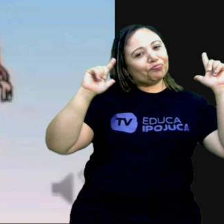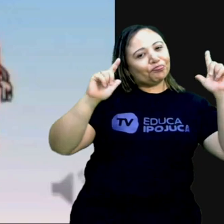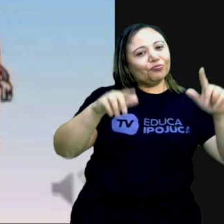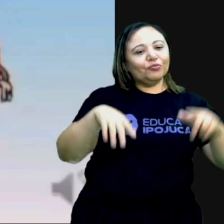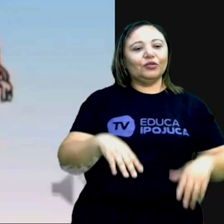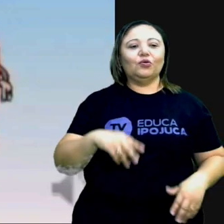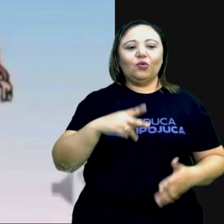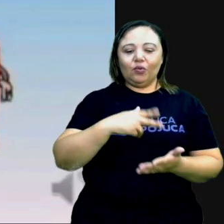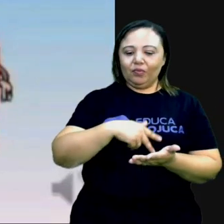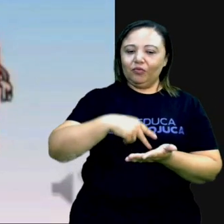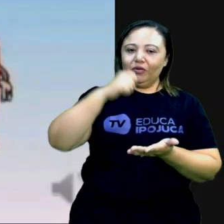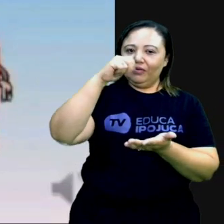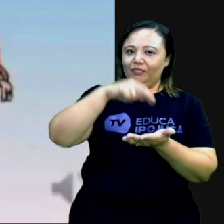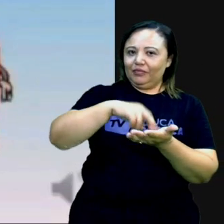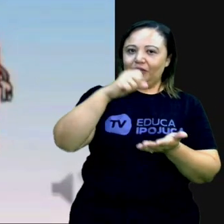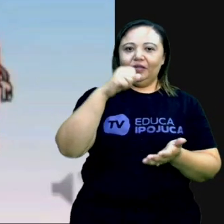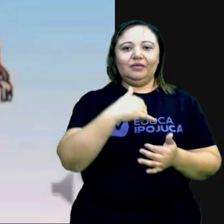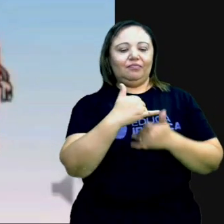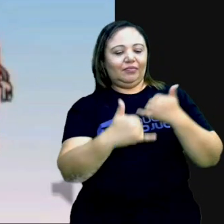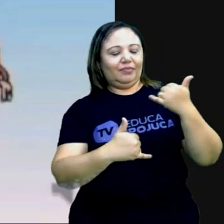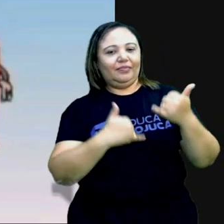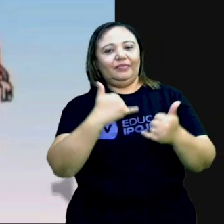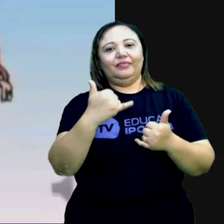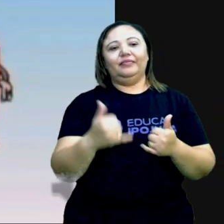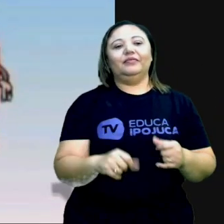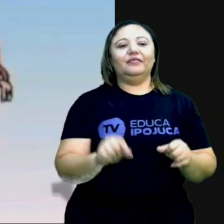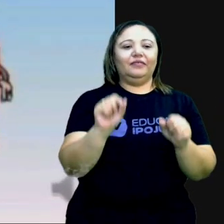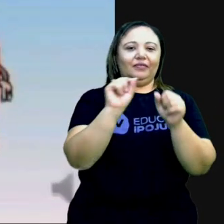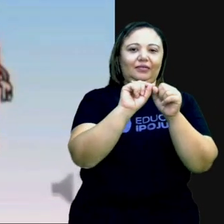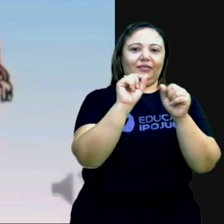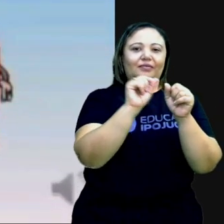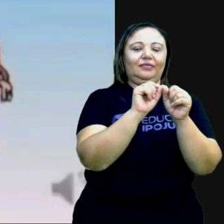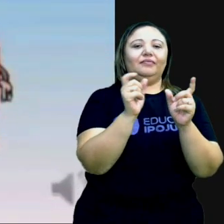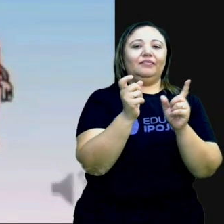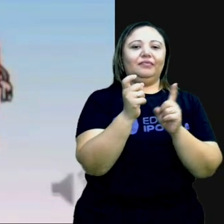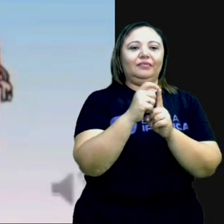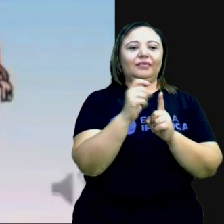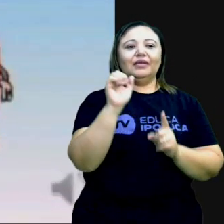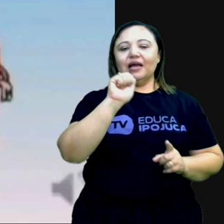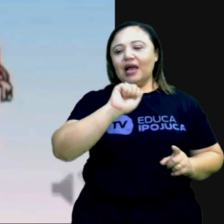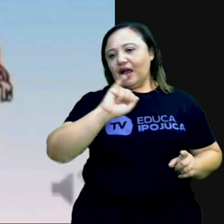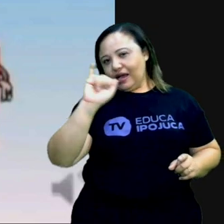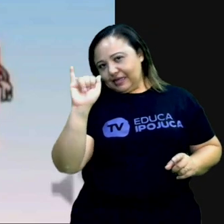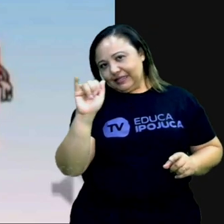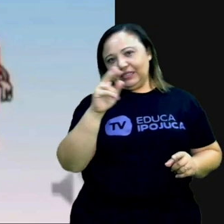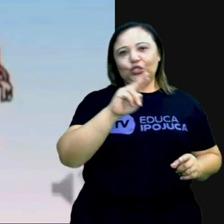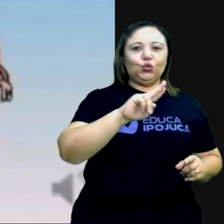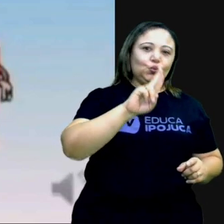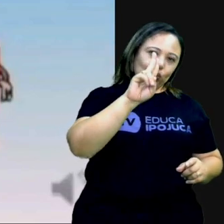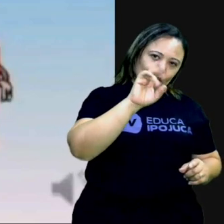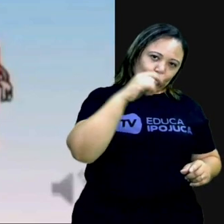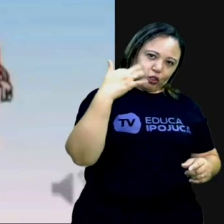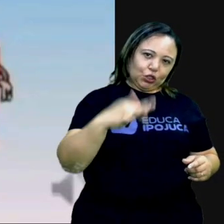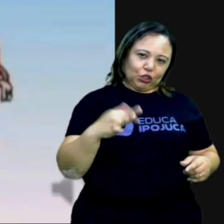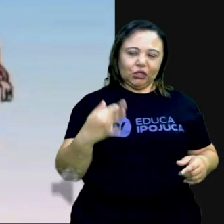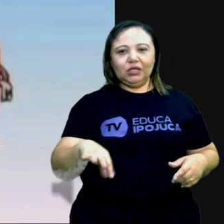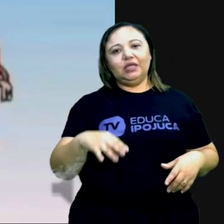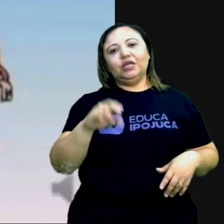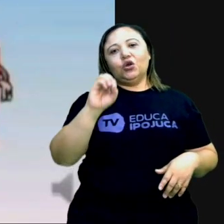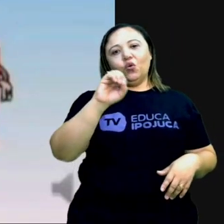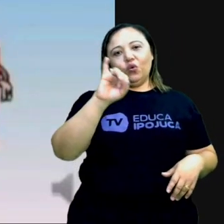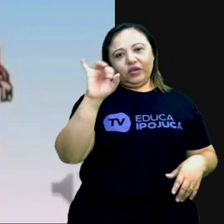Pulavam, corriam, brincavam e formavam palavrinhas. Ai, ia, ui, ei,